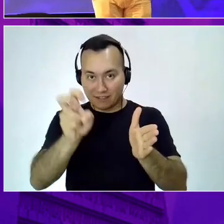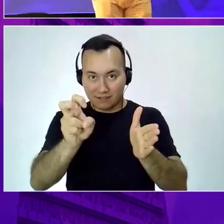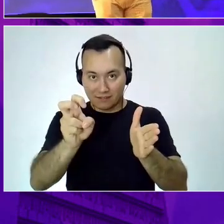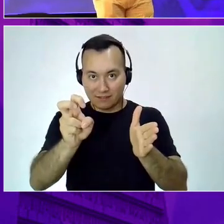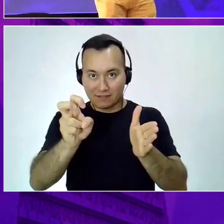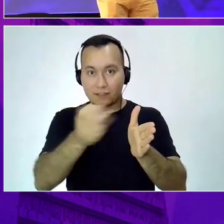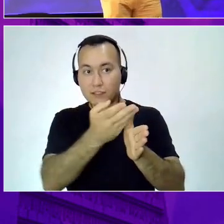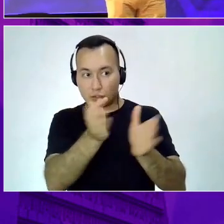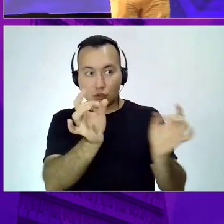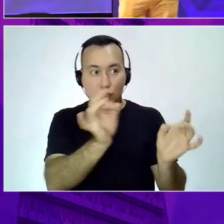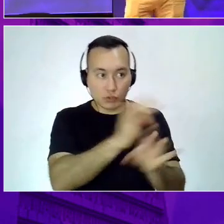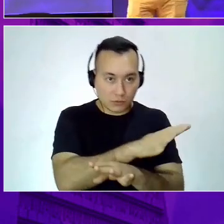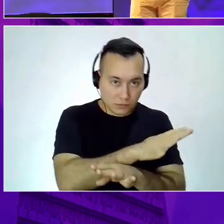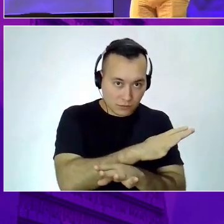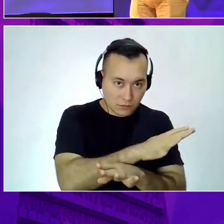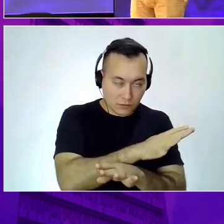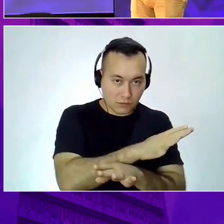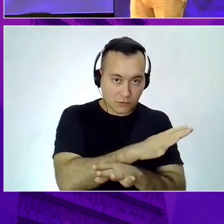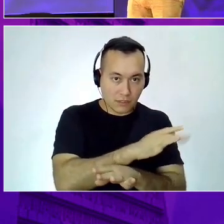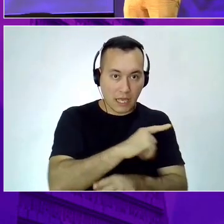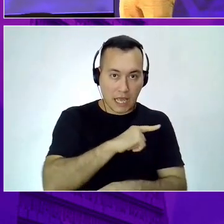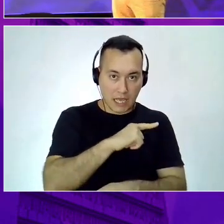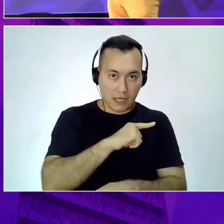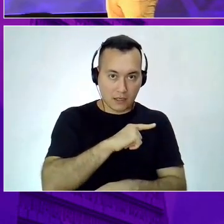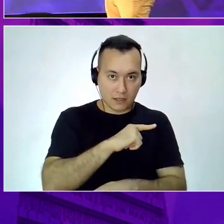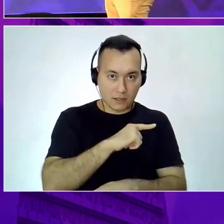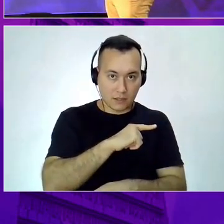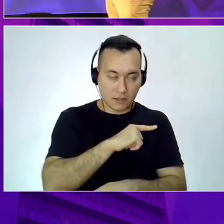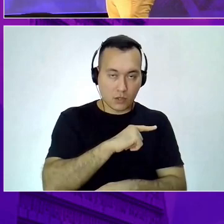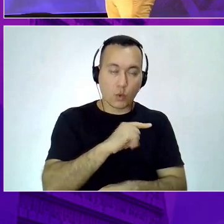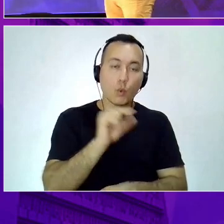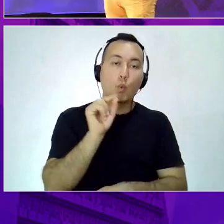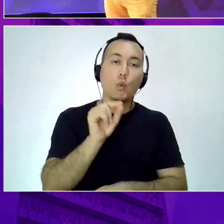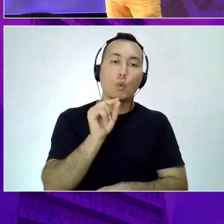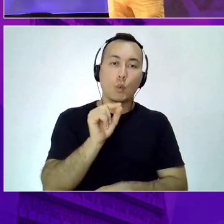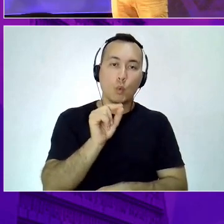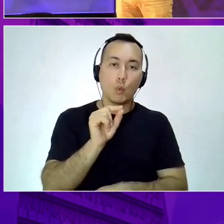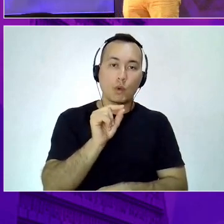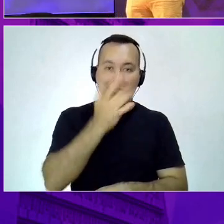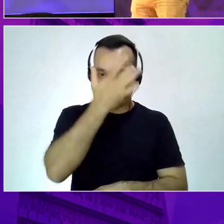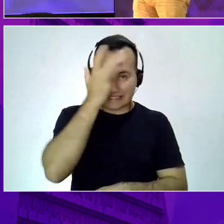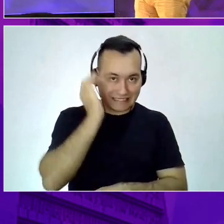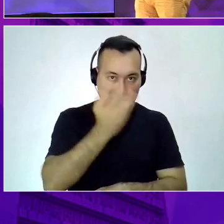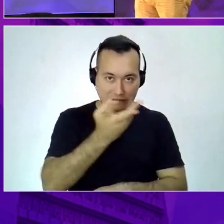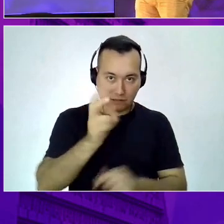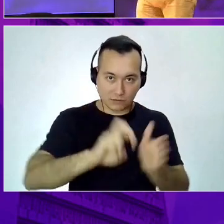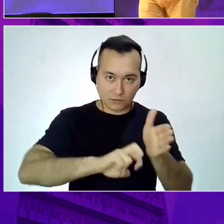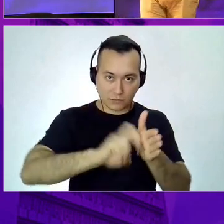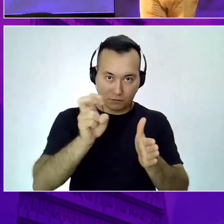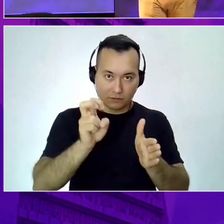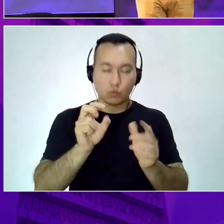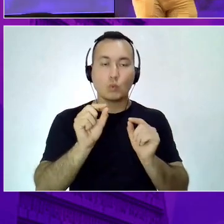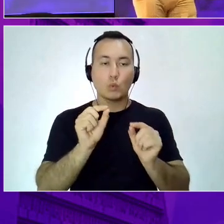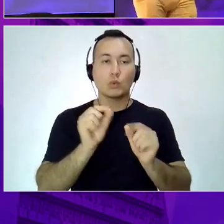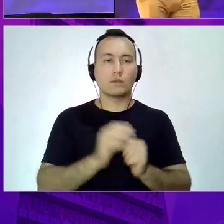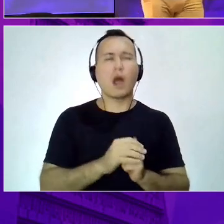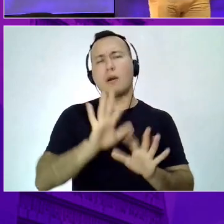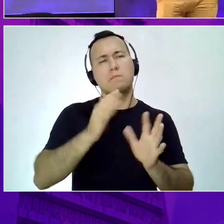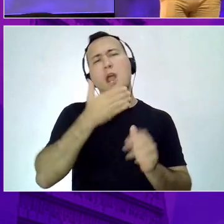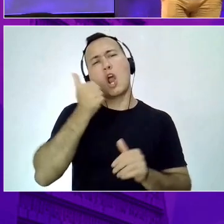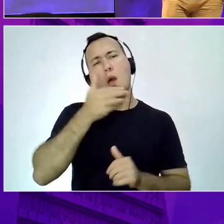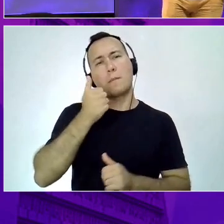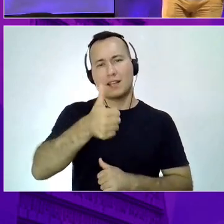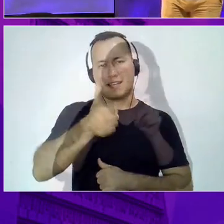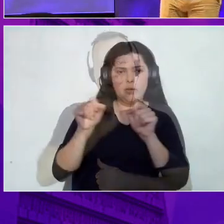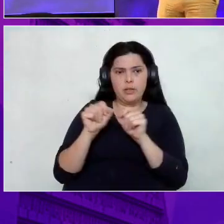sejam honestos com vocês. Vai demorar de 15 a 20 minutos. Mas as cinco primeiras pessoas que fizerem o tempo, posso ter 10? Vou aumentar pra 10 aqui. Hoje eu tô